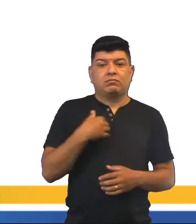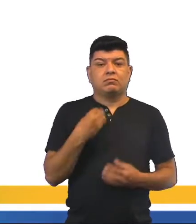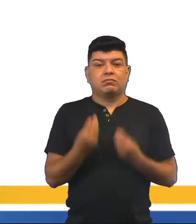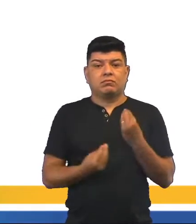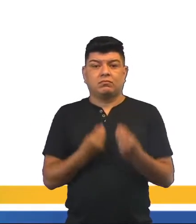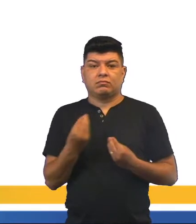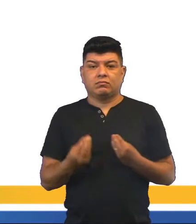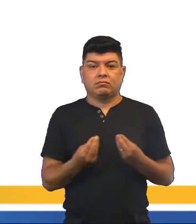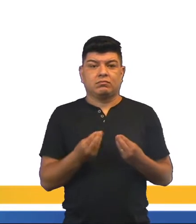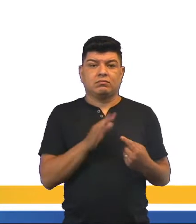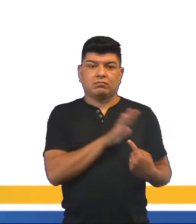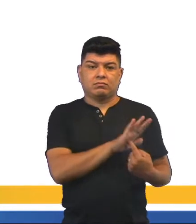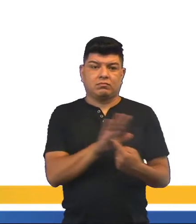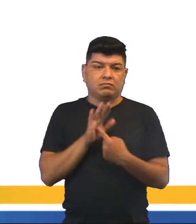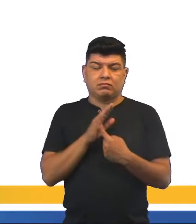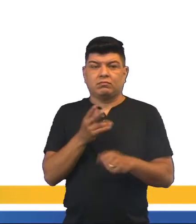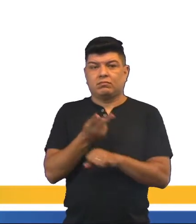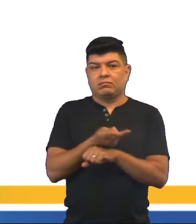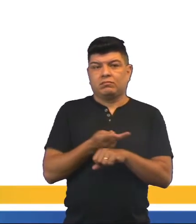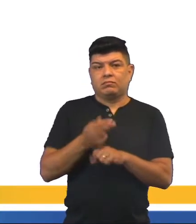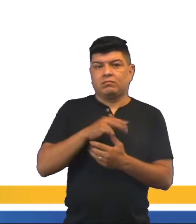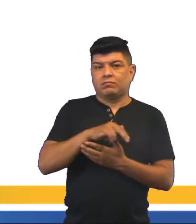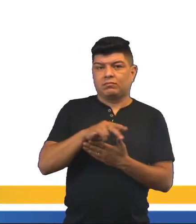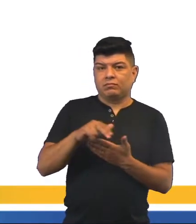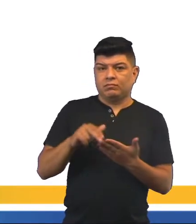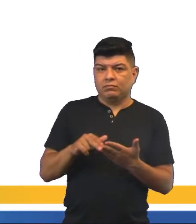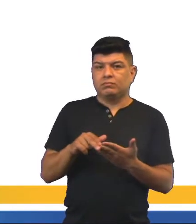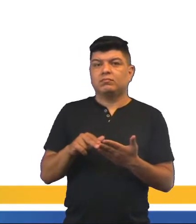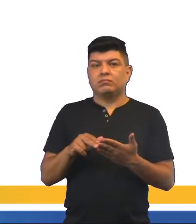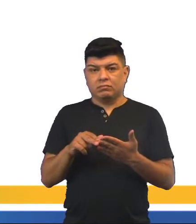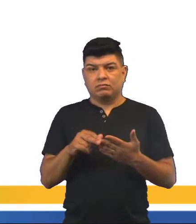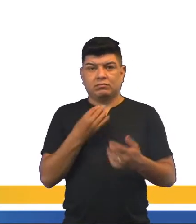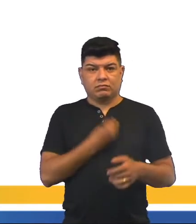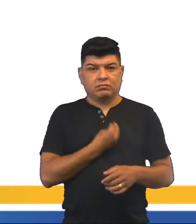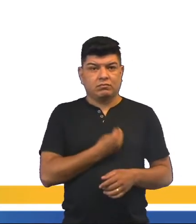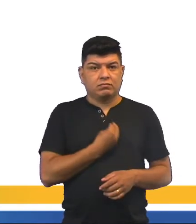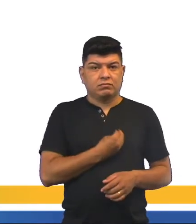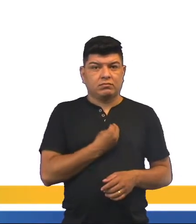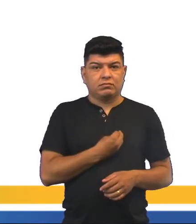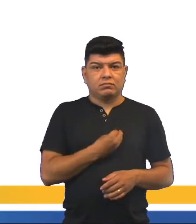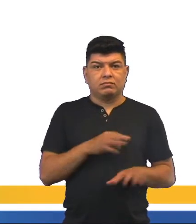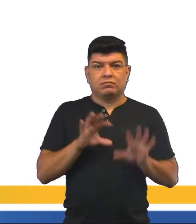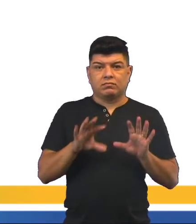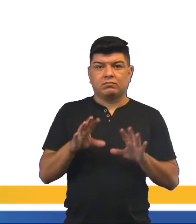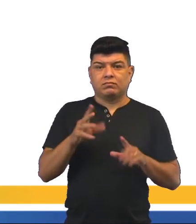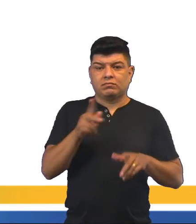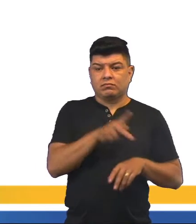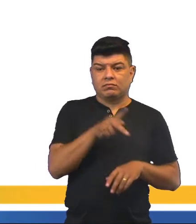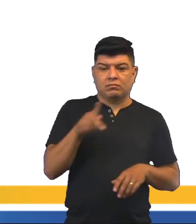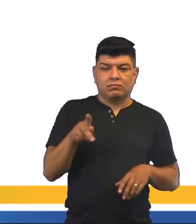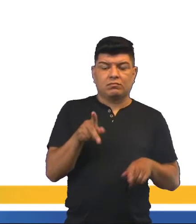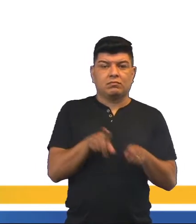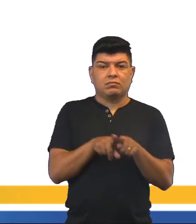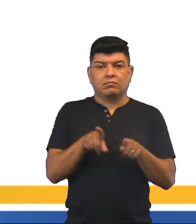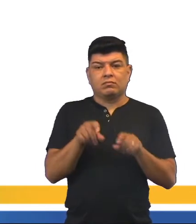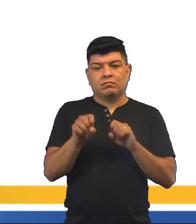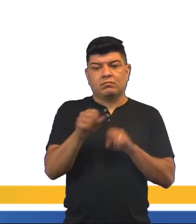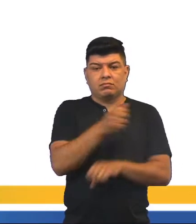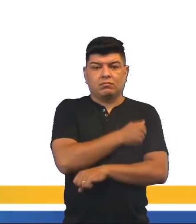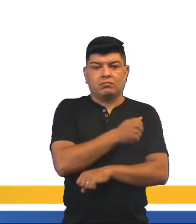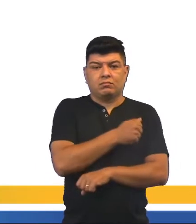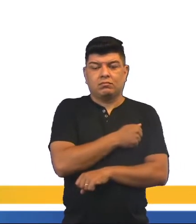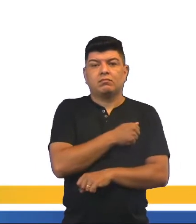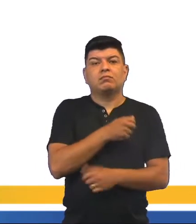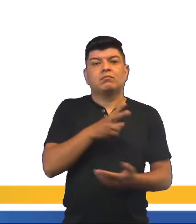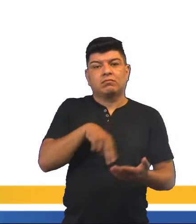trabalho, de abordagem e a busca por diversas alternativas de atuação, né? Tantos os professores para os alunos